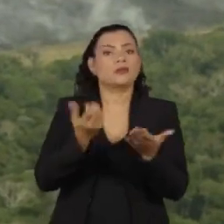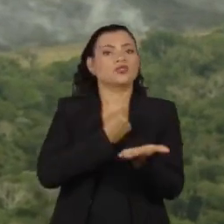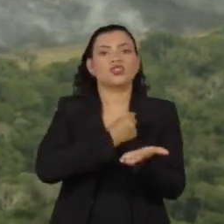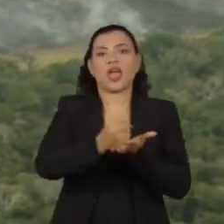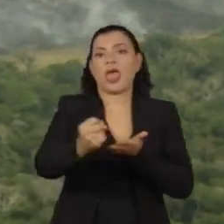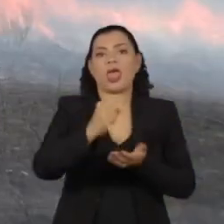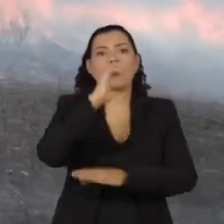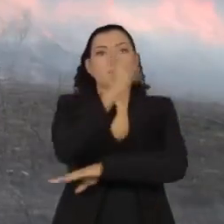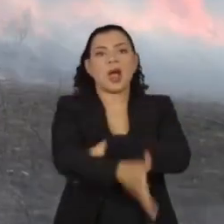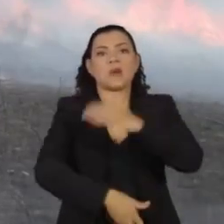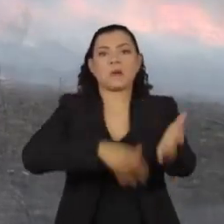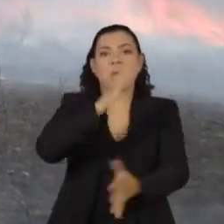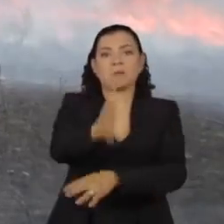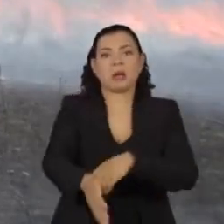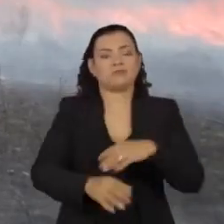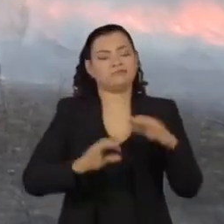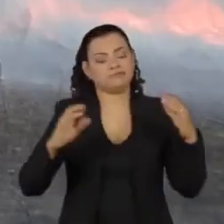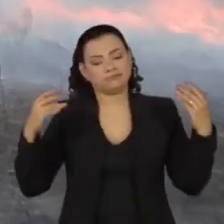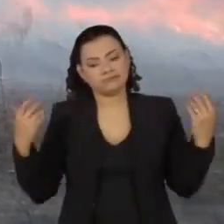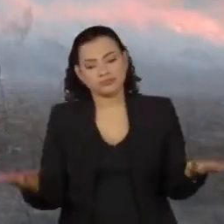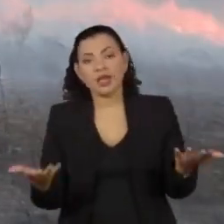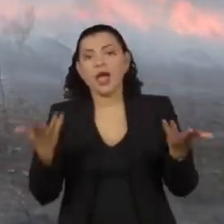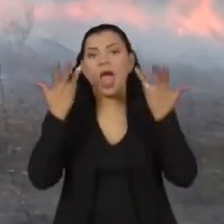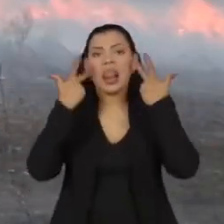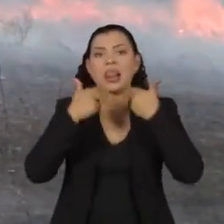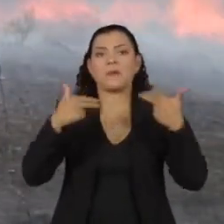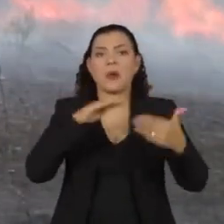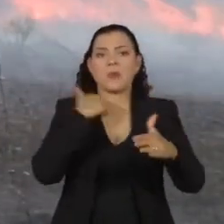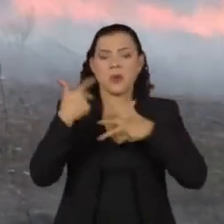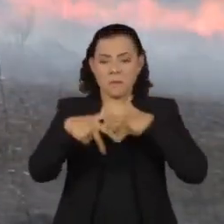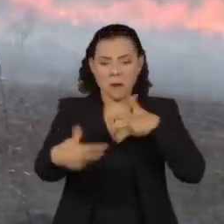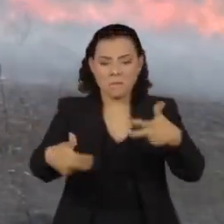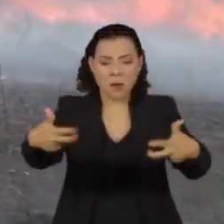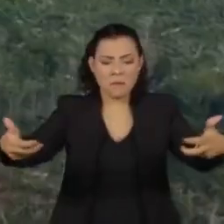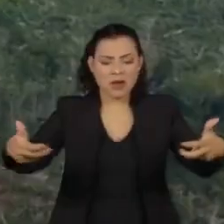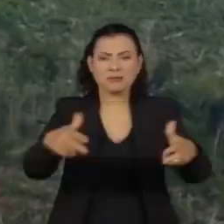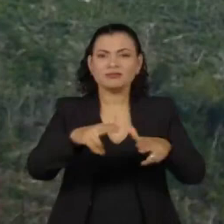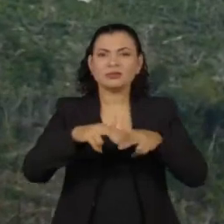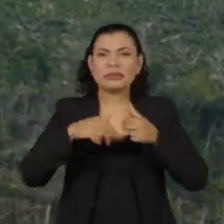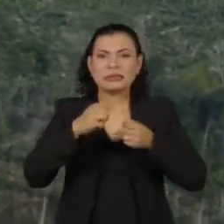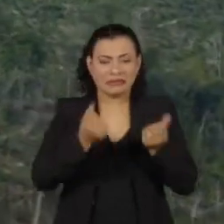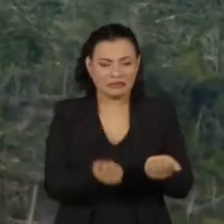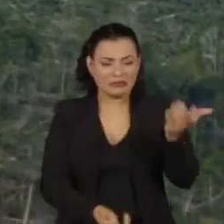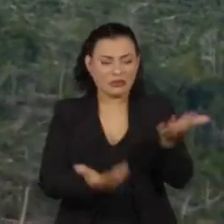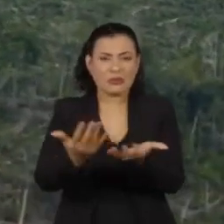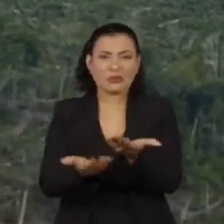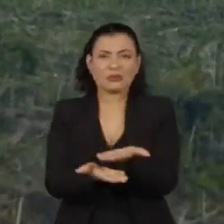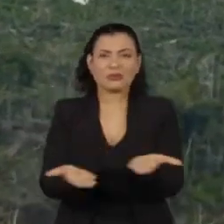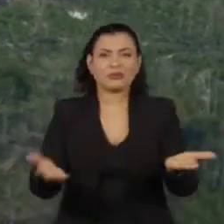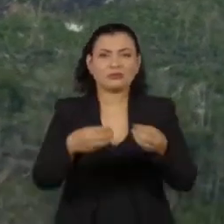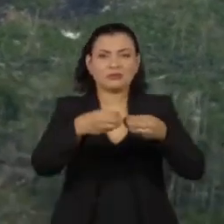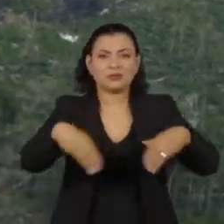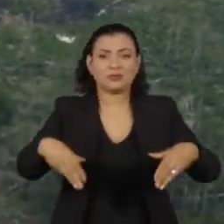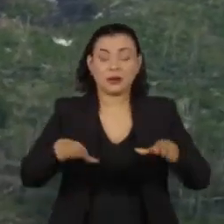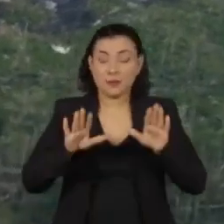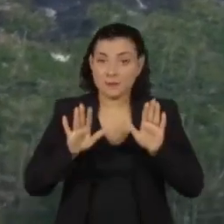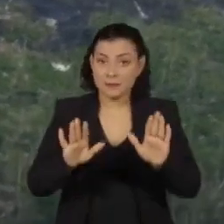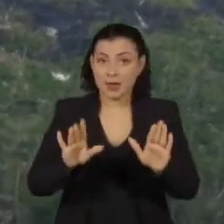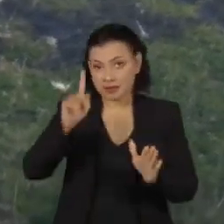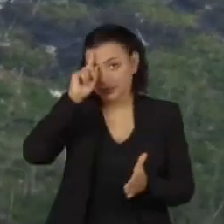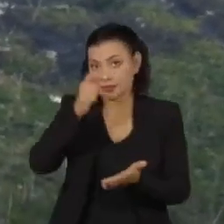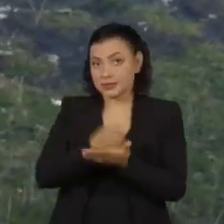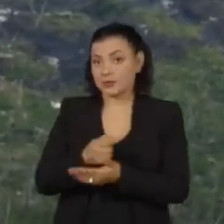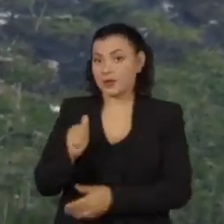floresta desmatada, nem os animais mortos pelas ações predatórias ao meio ambiente. Mas as decisões da